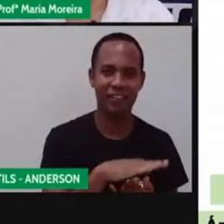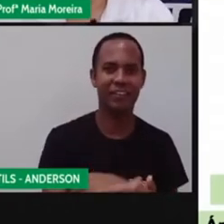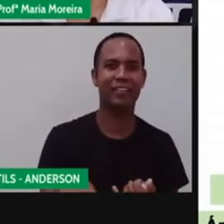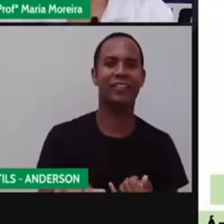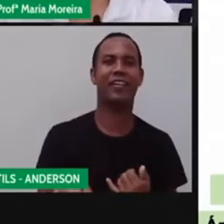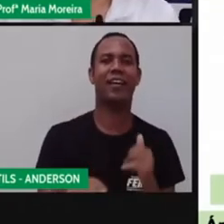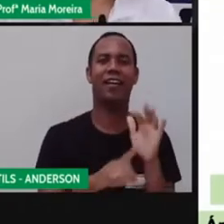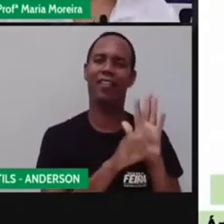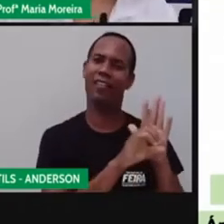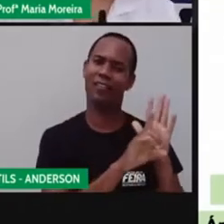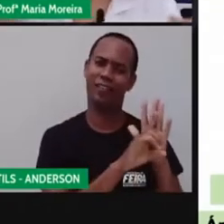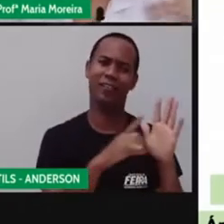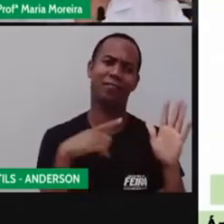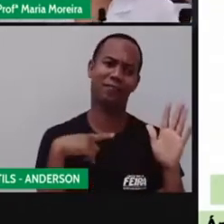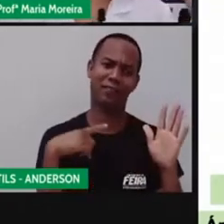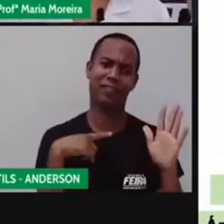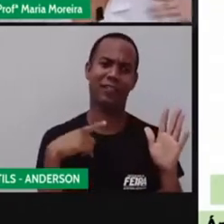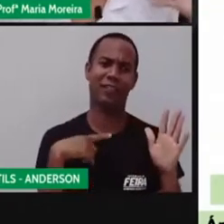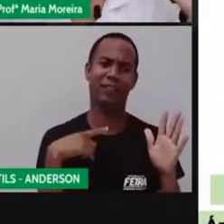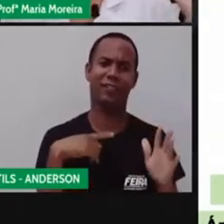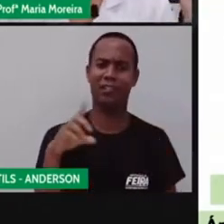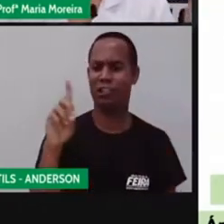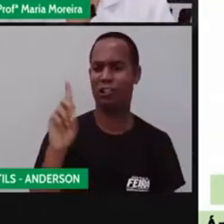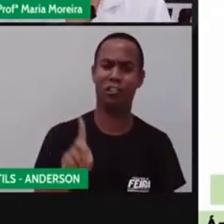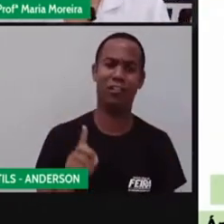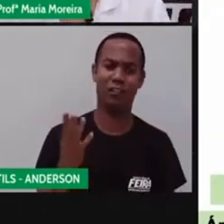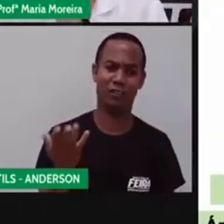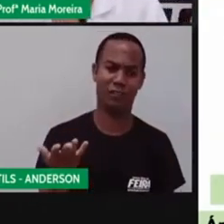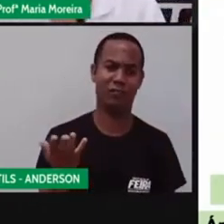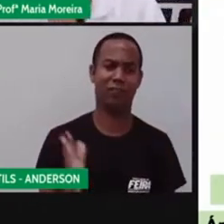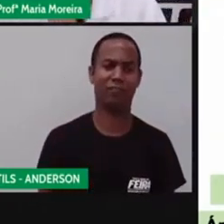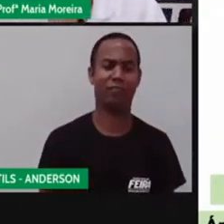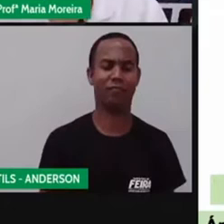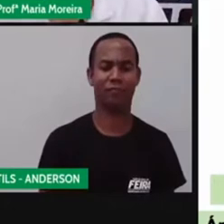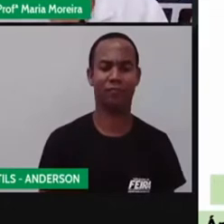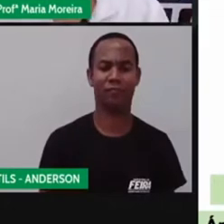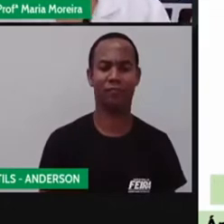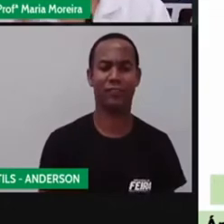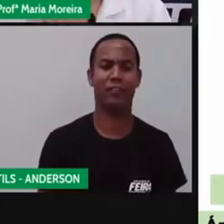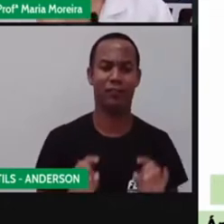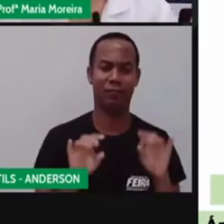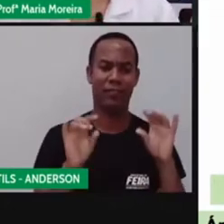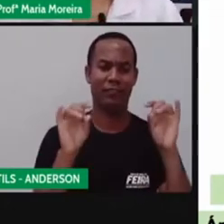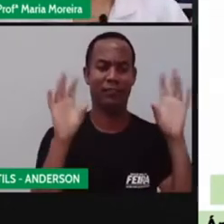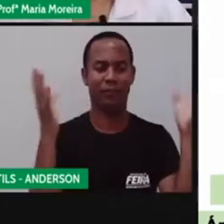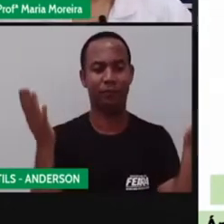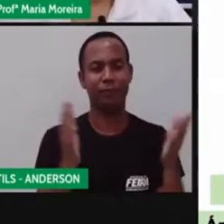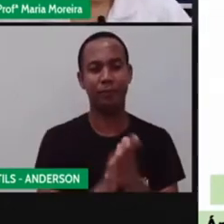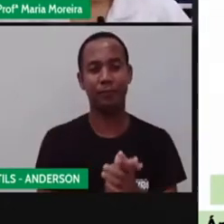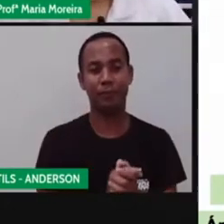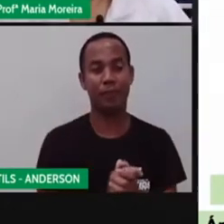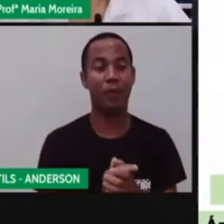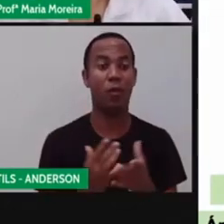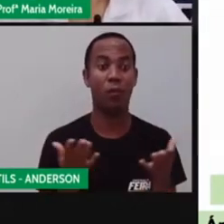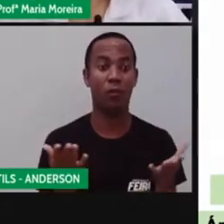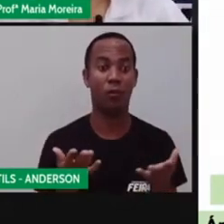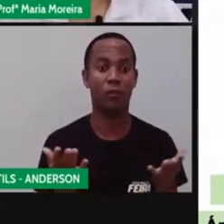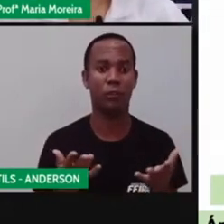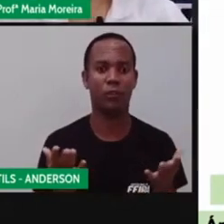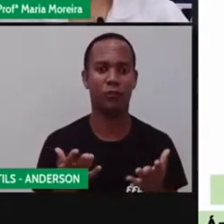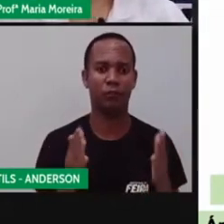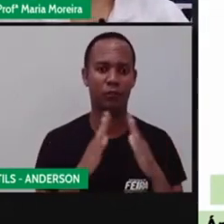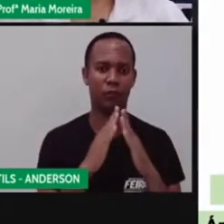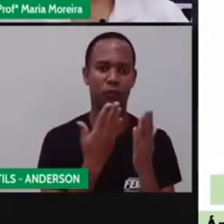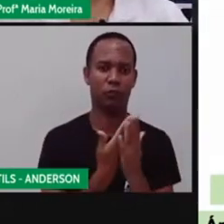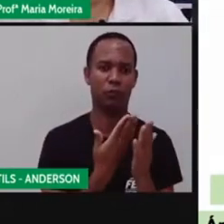Tá todo mundo ansioso pra saber o que vai acontecer de tão maravilhoso, de tão fantástico que é essa semana. Pois é, hoje, nossa